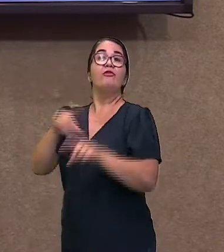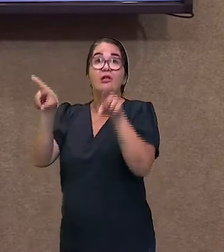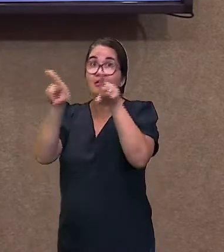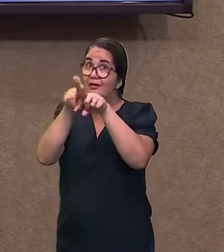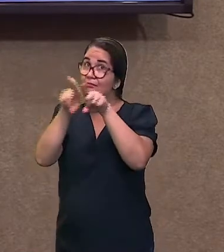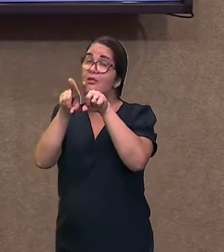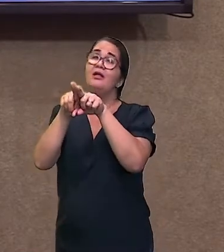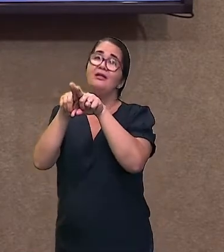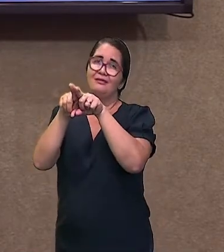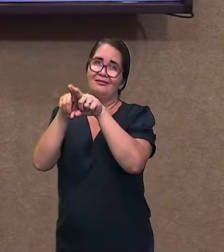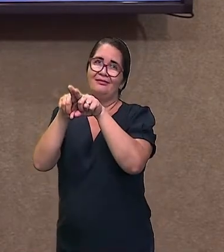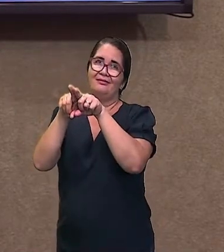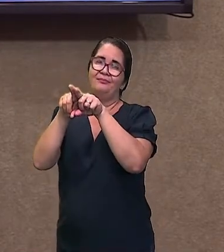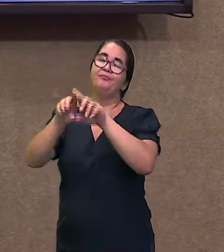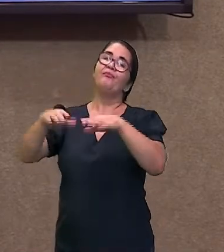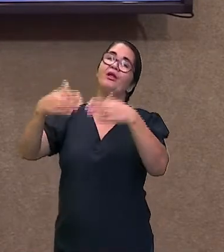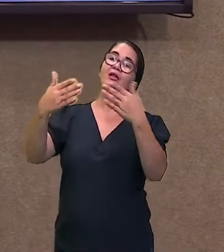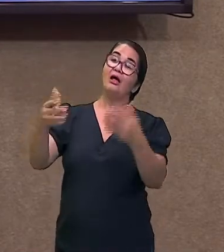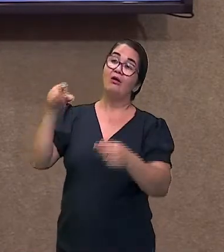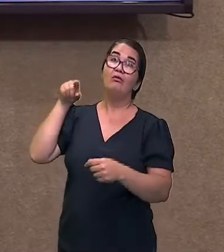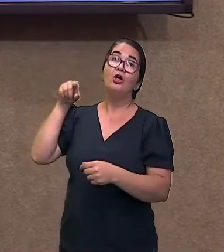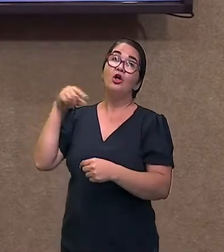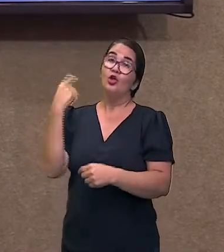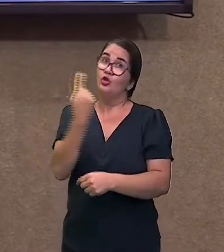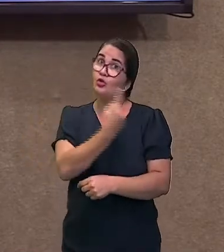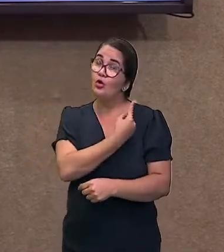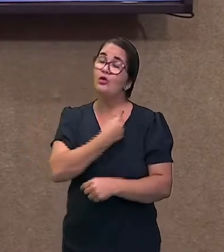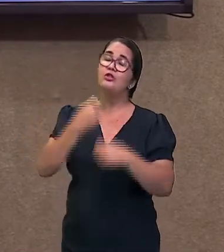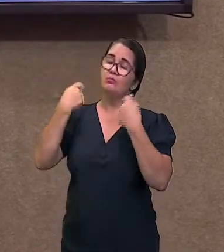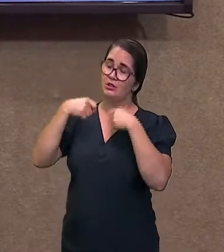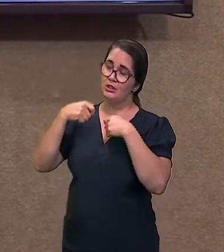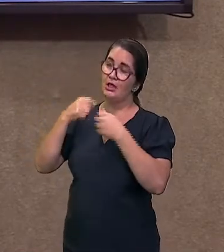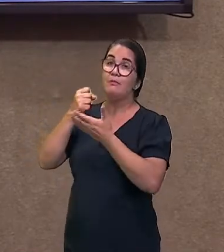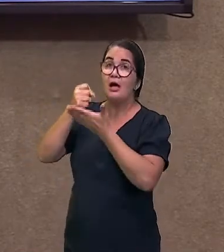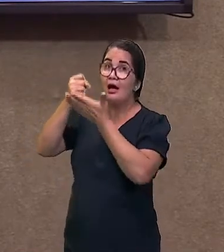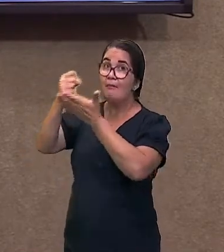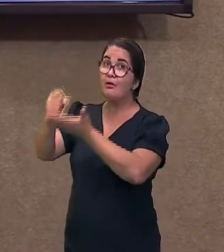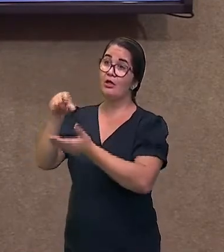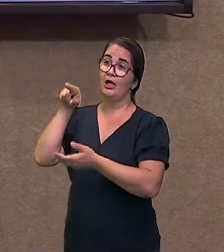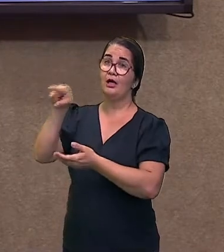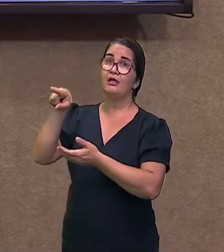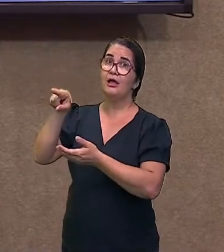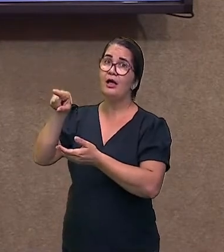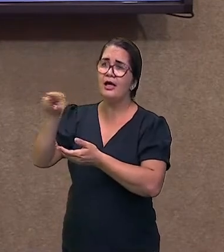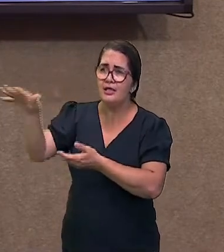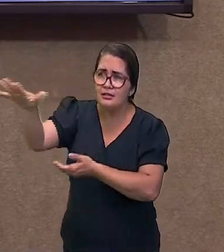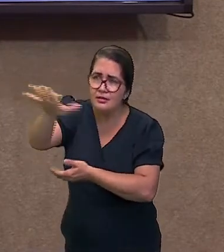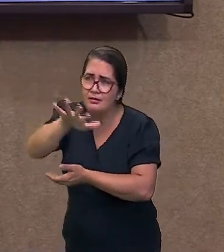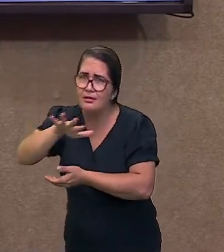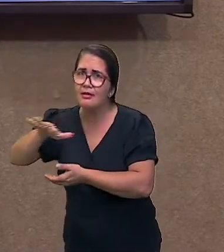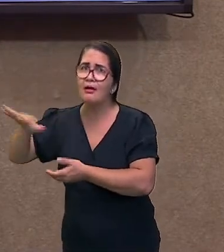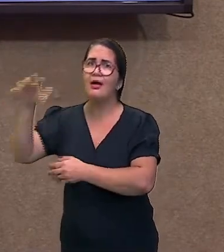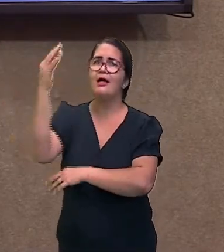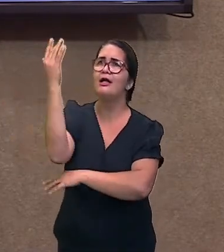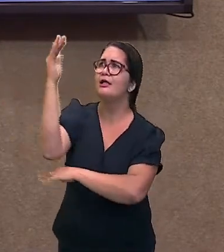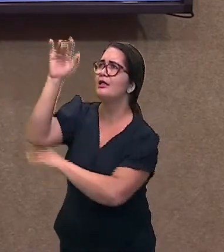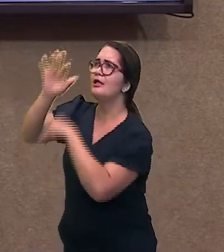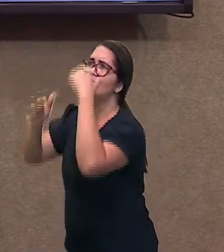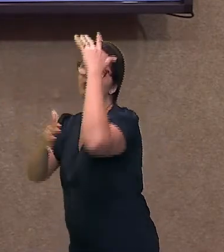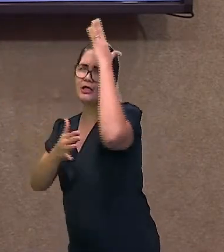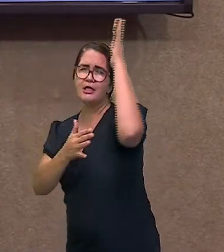que esse habitat seja tranquilo. Já pensou? Já existe uma disputa natural,